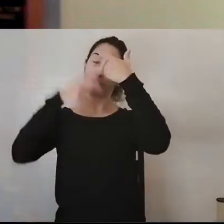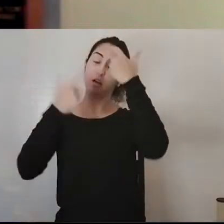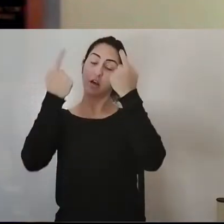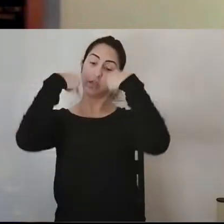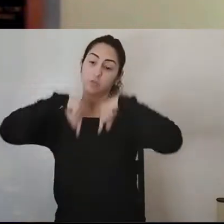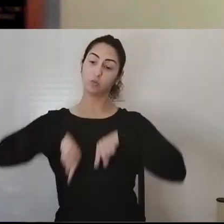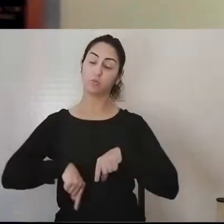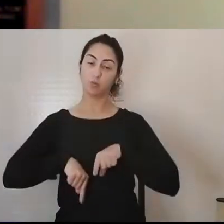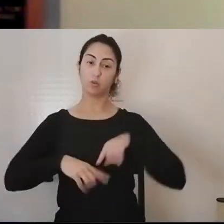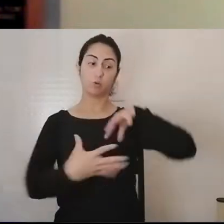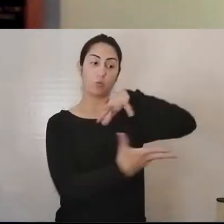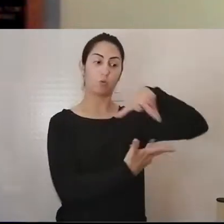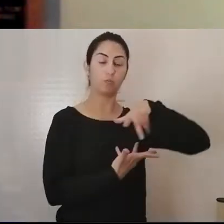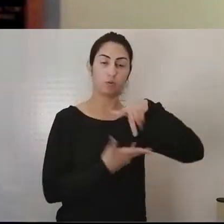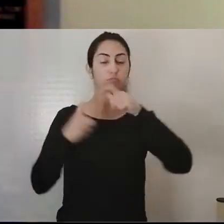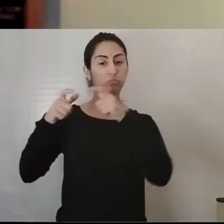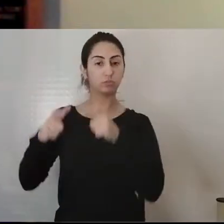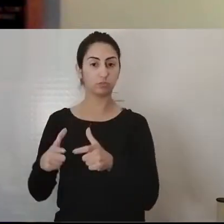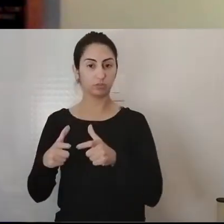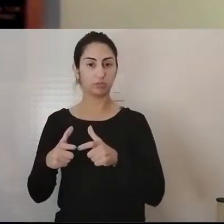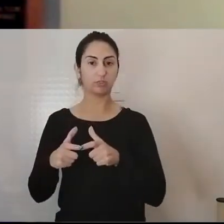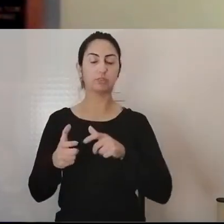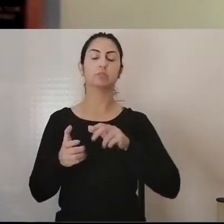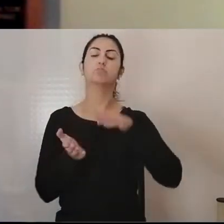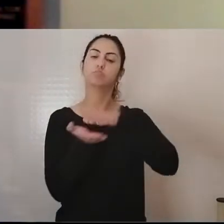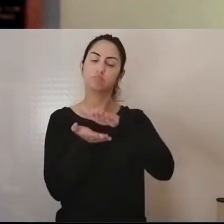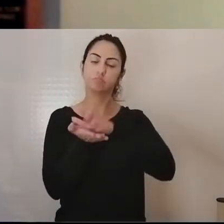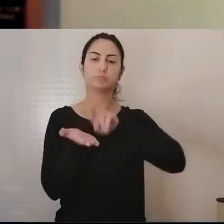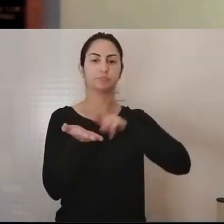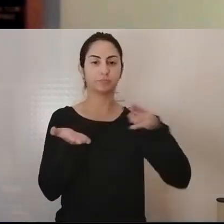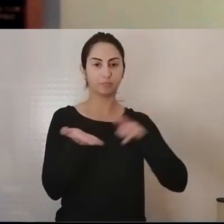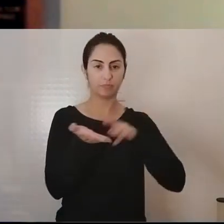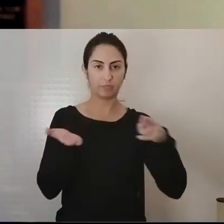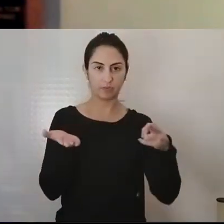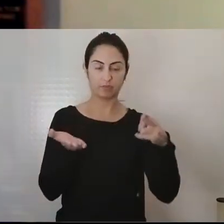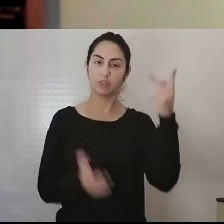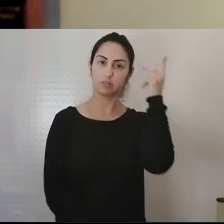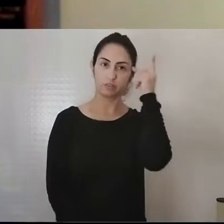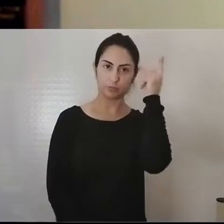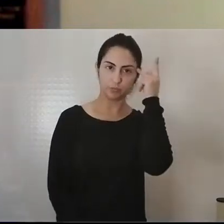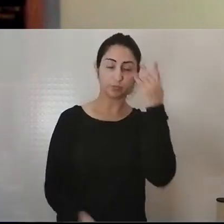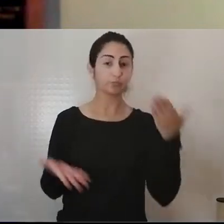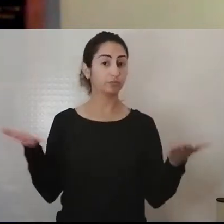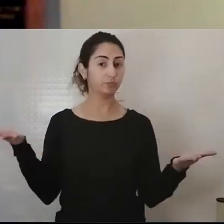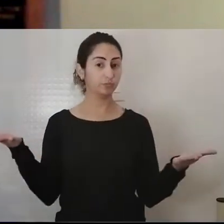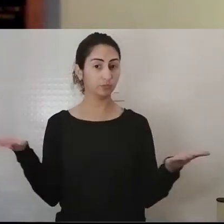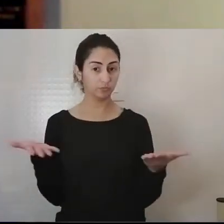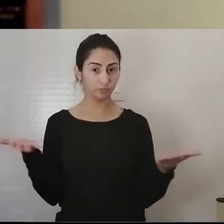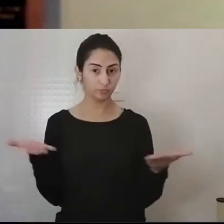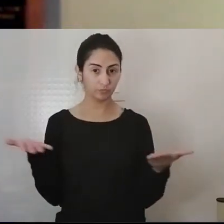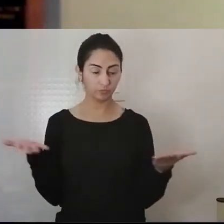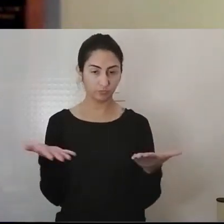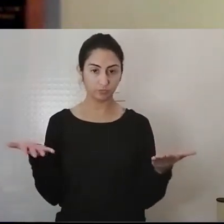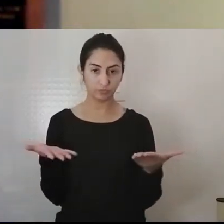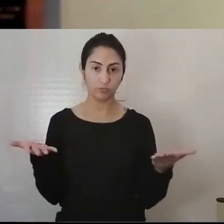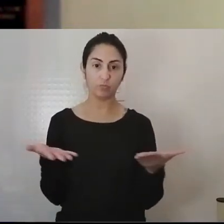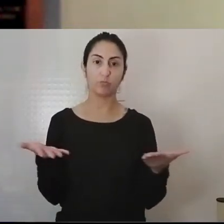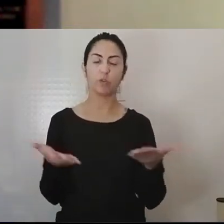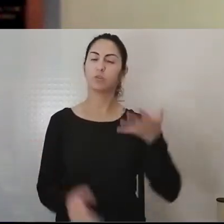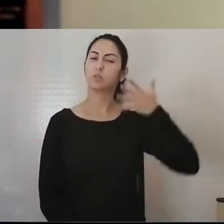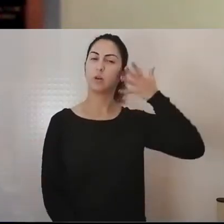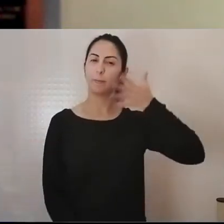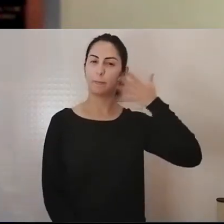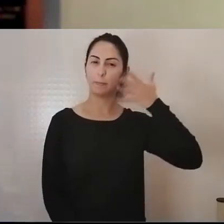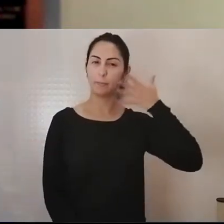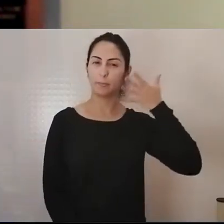publicado na revista de antropologia da USP. Hoje, iremos ouvi-la com a conferência Perspectivas